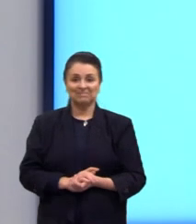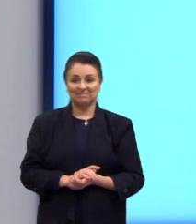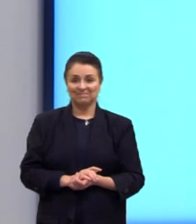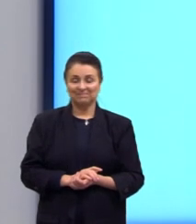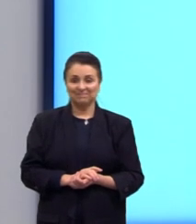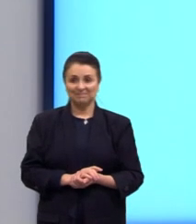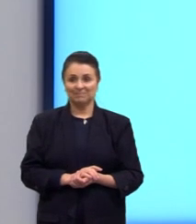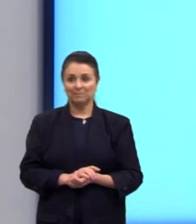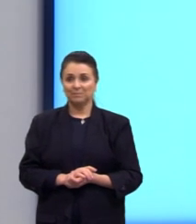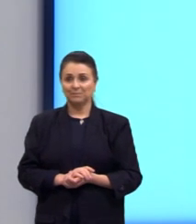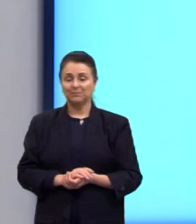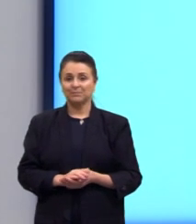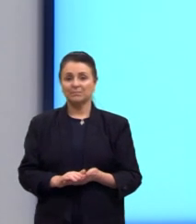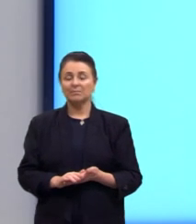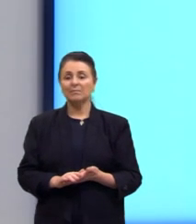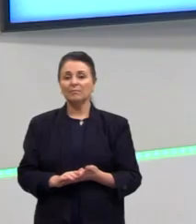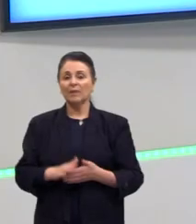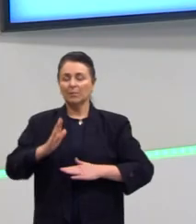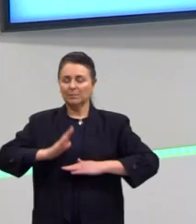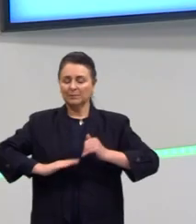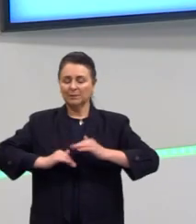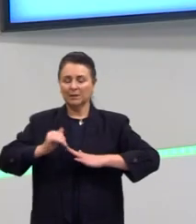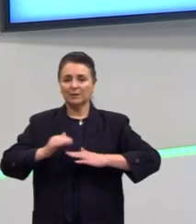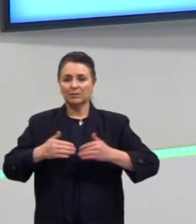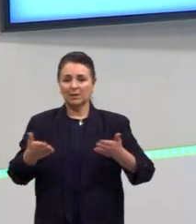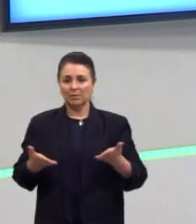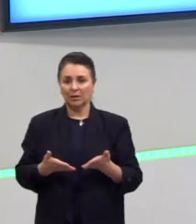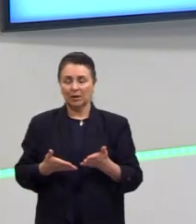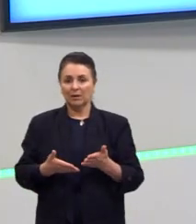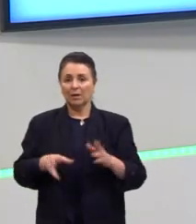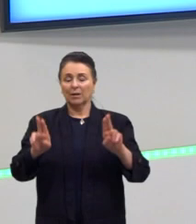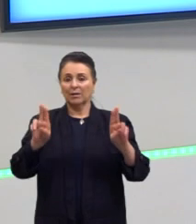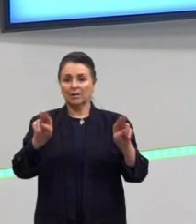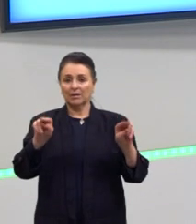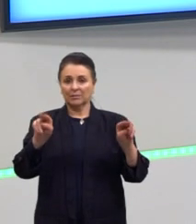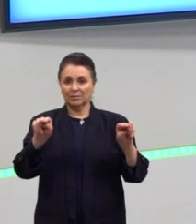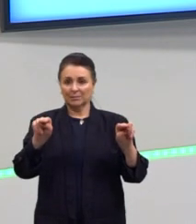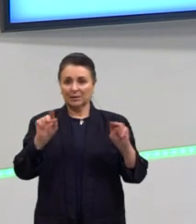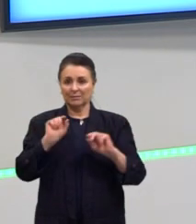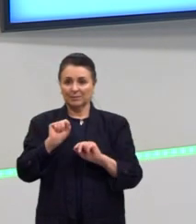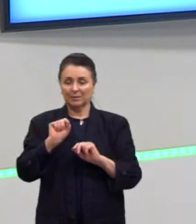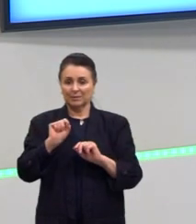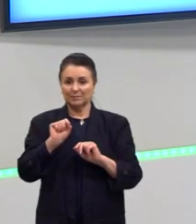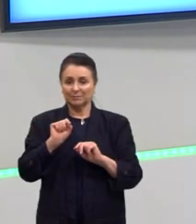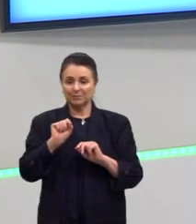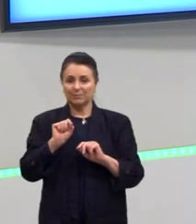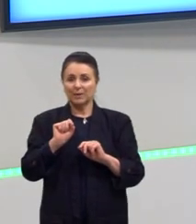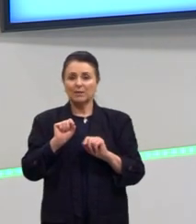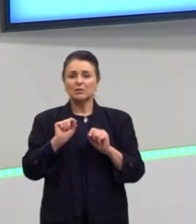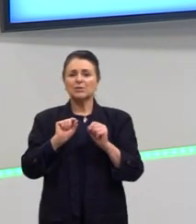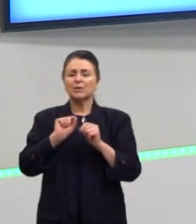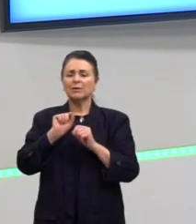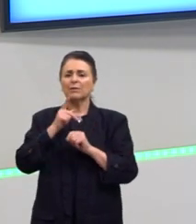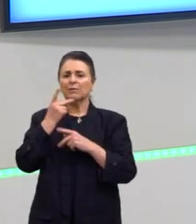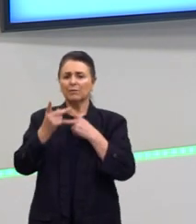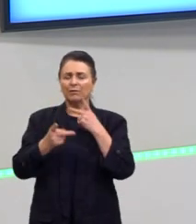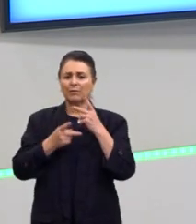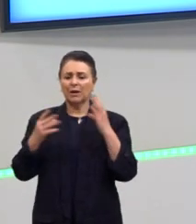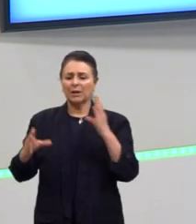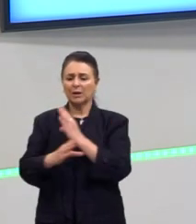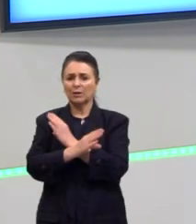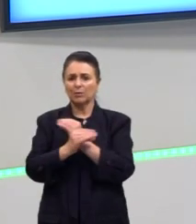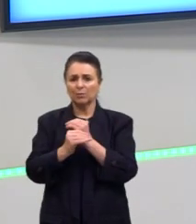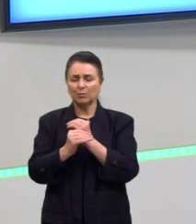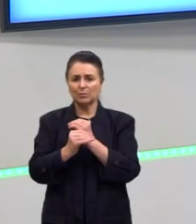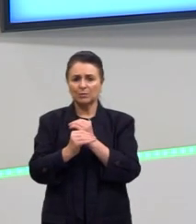Bom, vamos lá. Vamos à prática, então. Porque o tema, ele... Quando a gente fala em conjunção, quando a gente